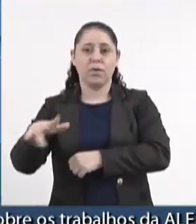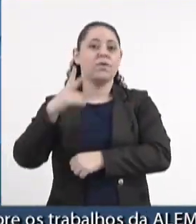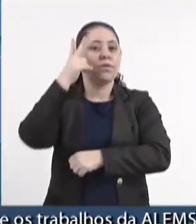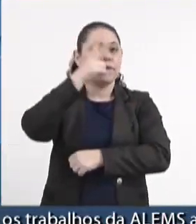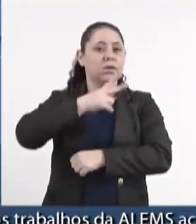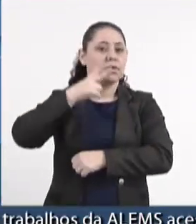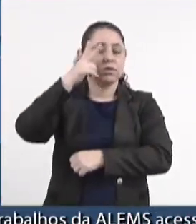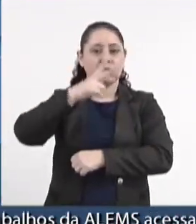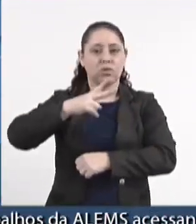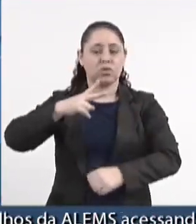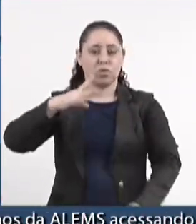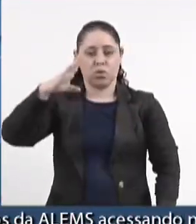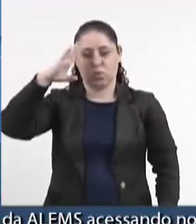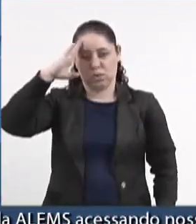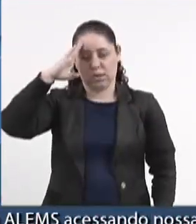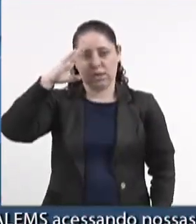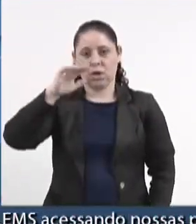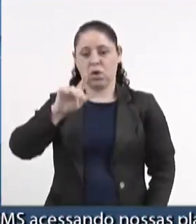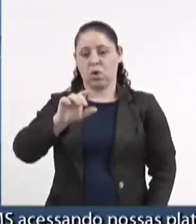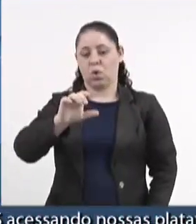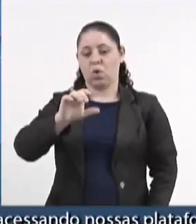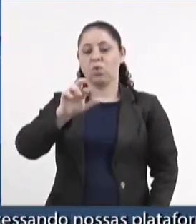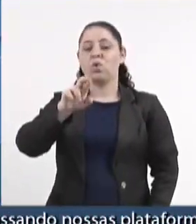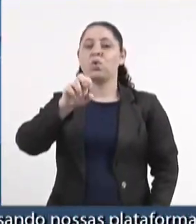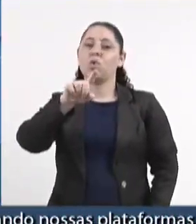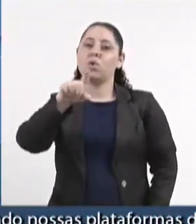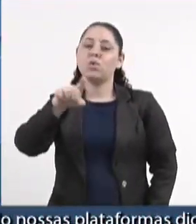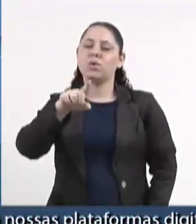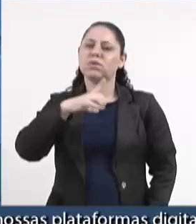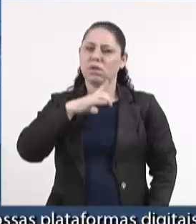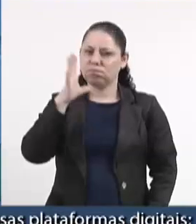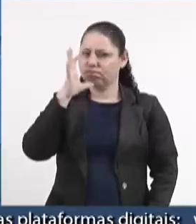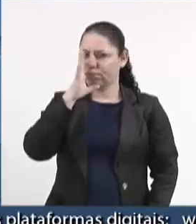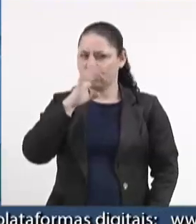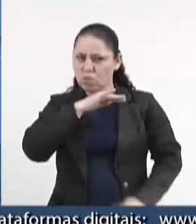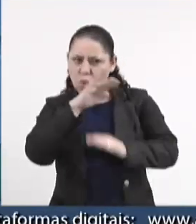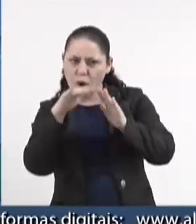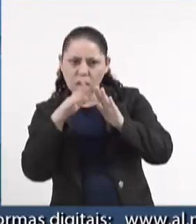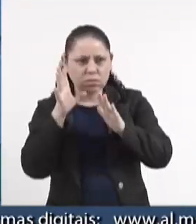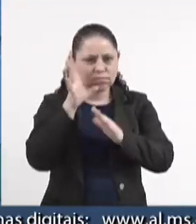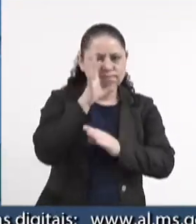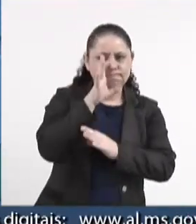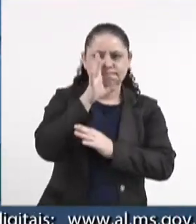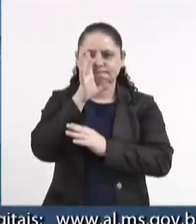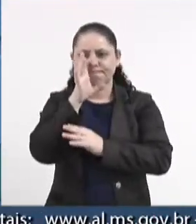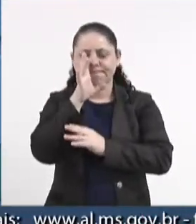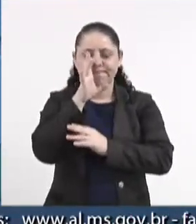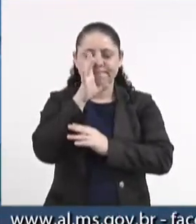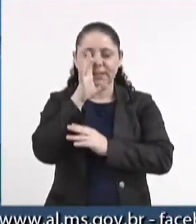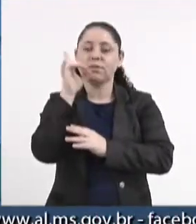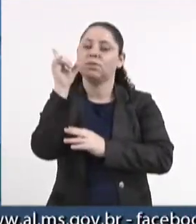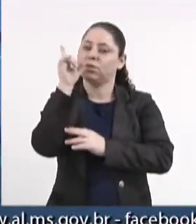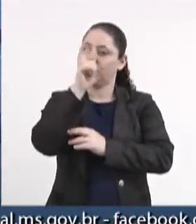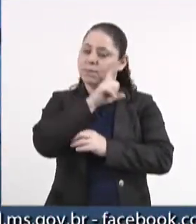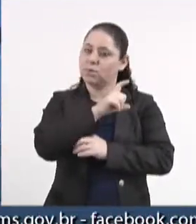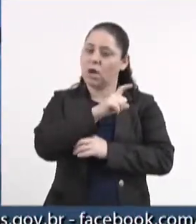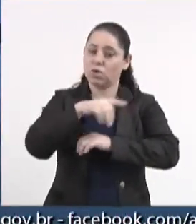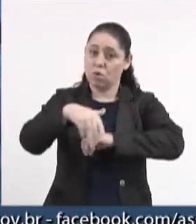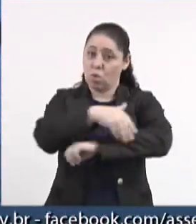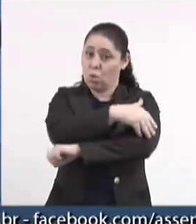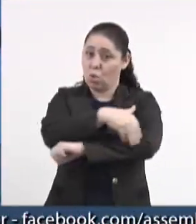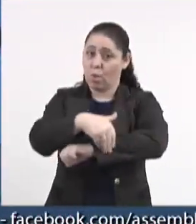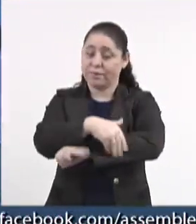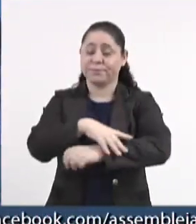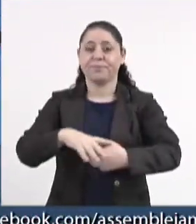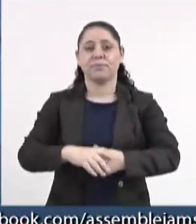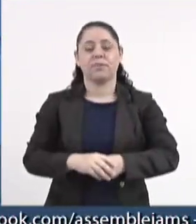vereador Sargento Cruz, que tem acompanhado várias situações nessa rodovia.